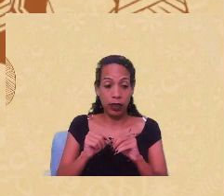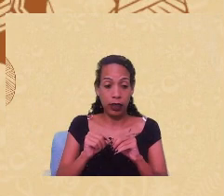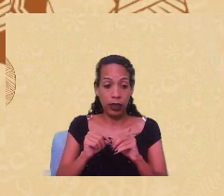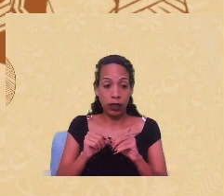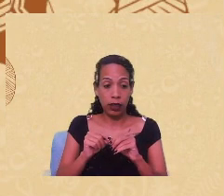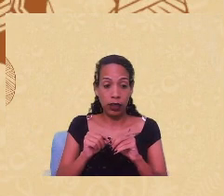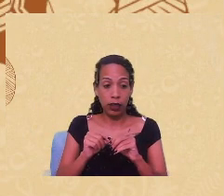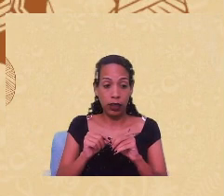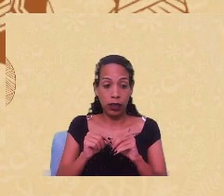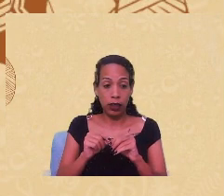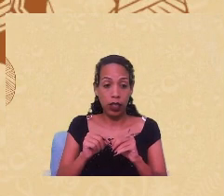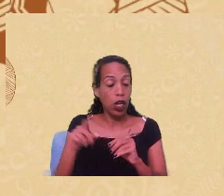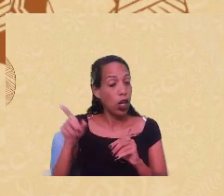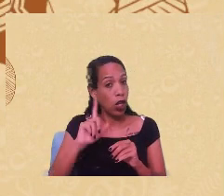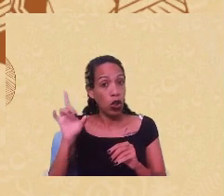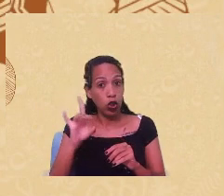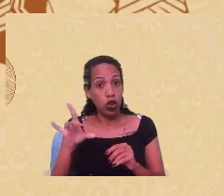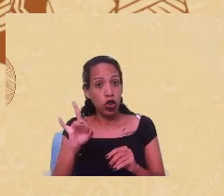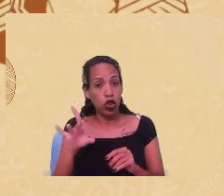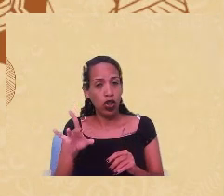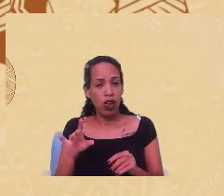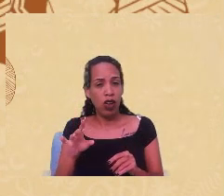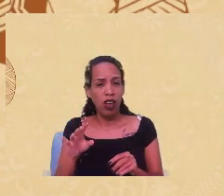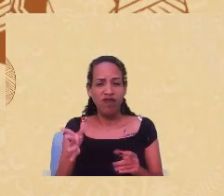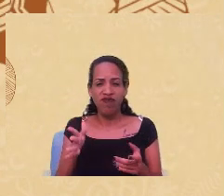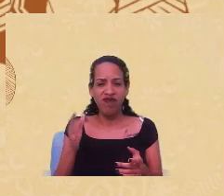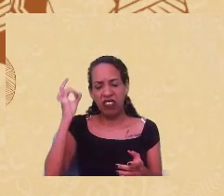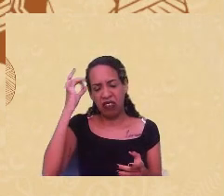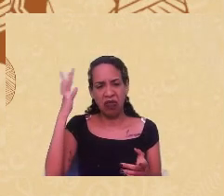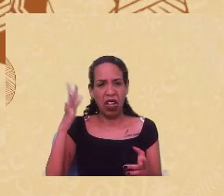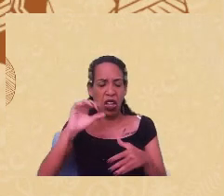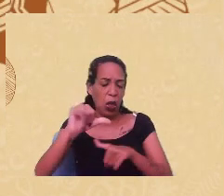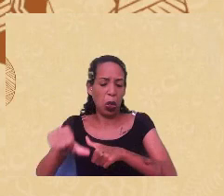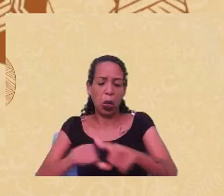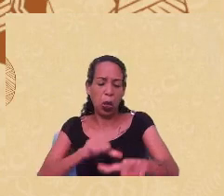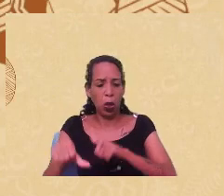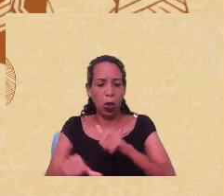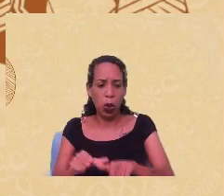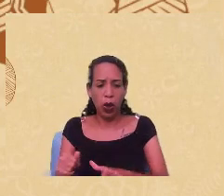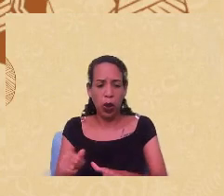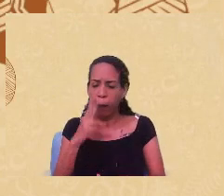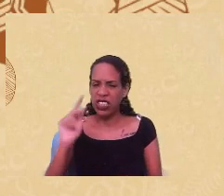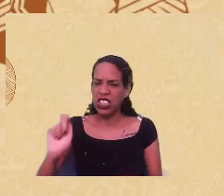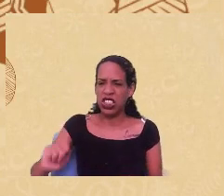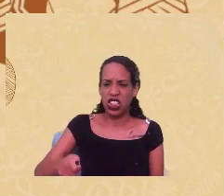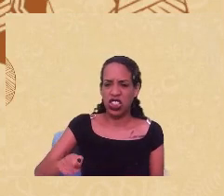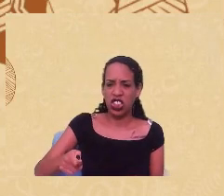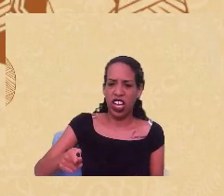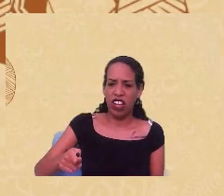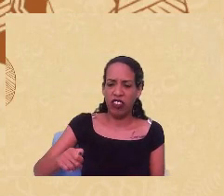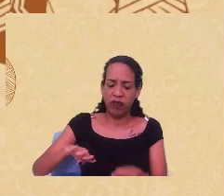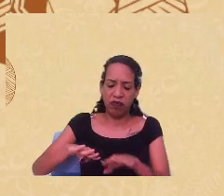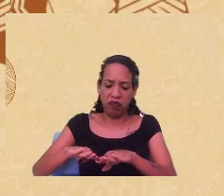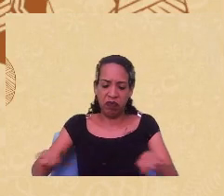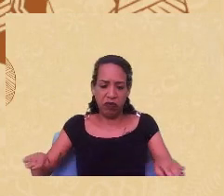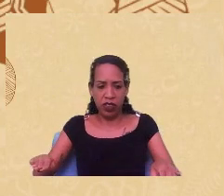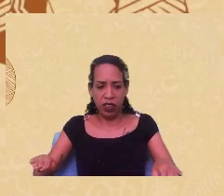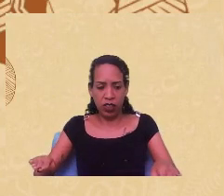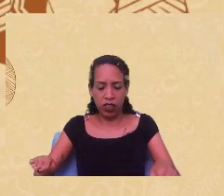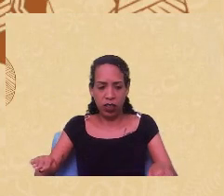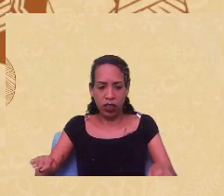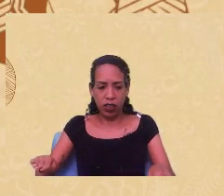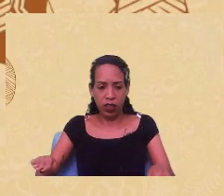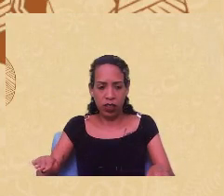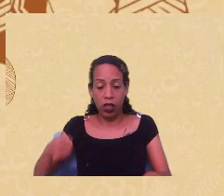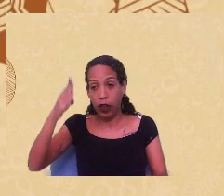simples troca numa chave vertical. Isso não é o que